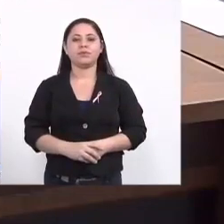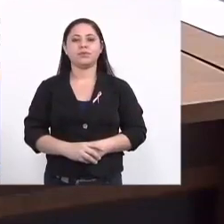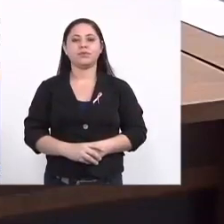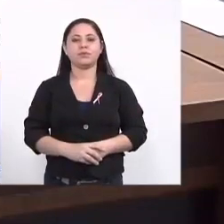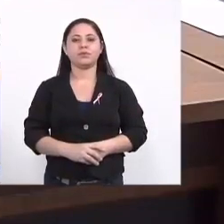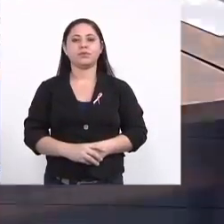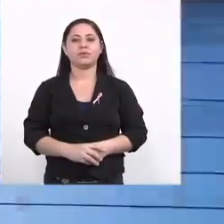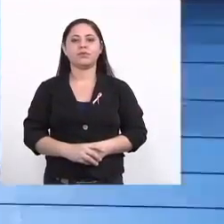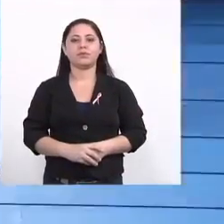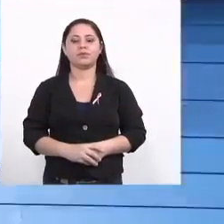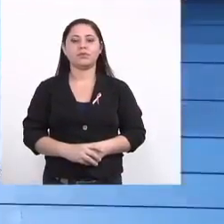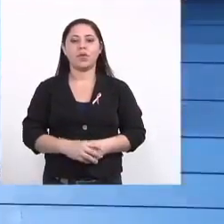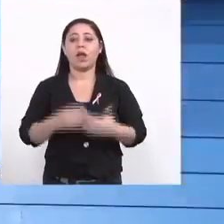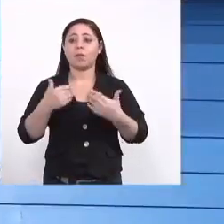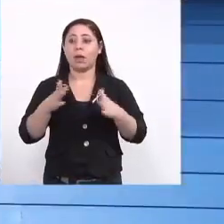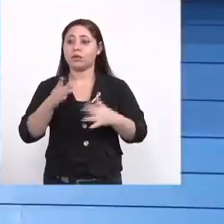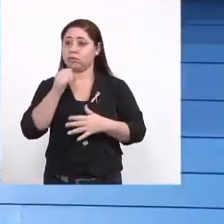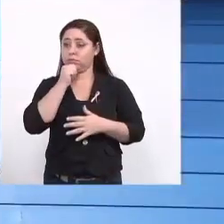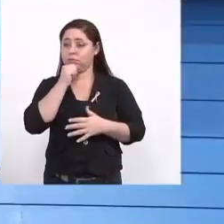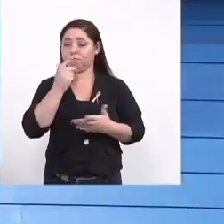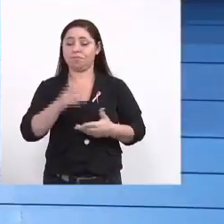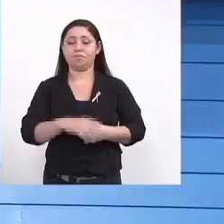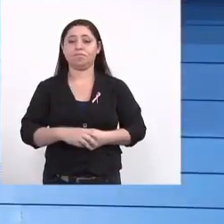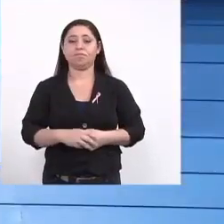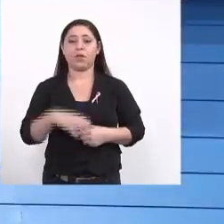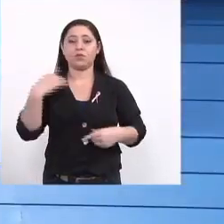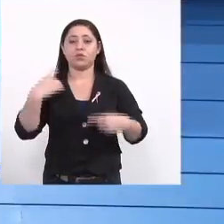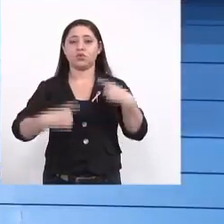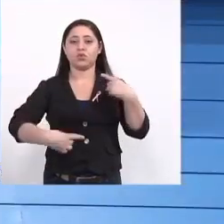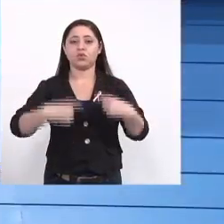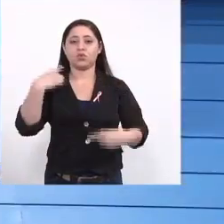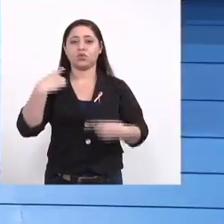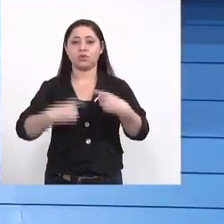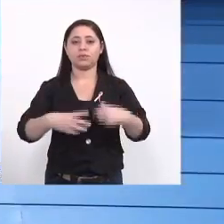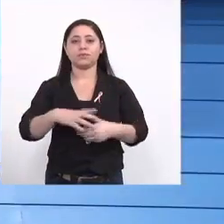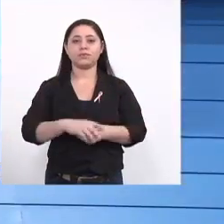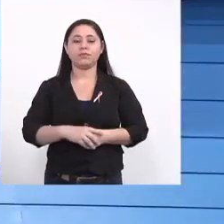ainda em aberto para discussão